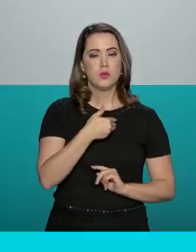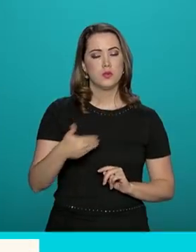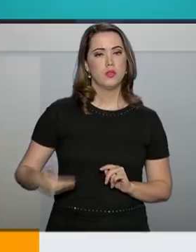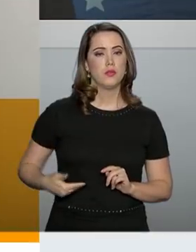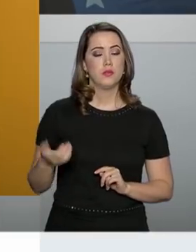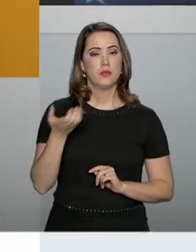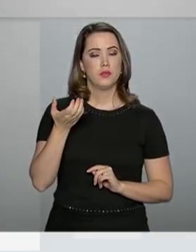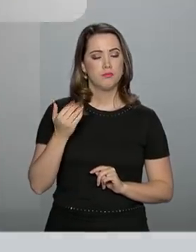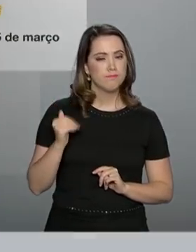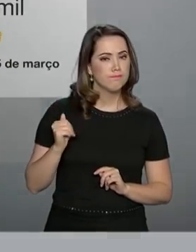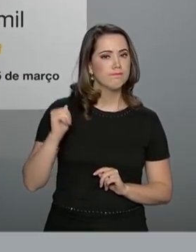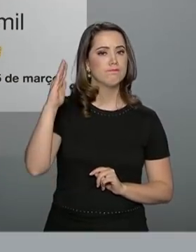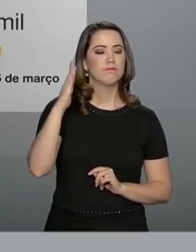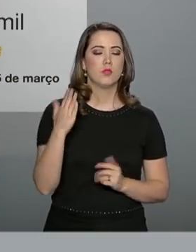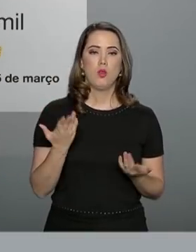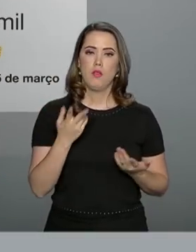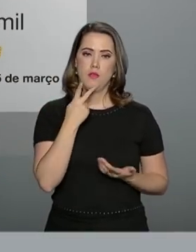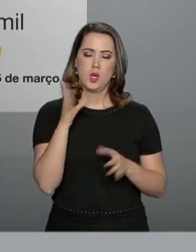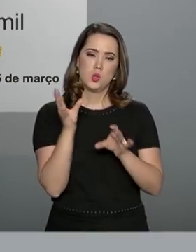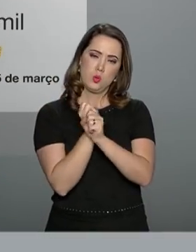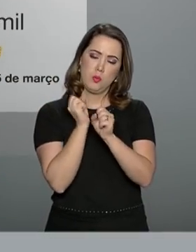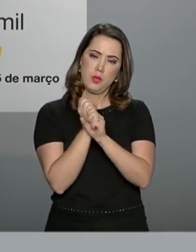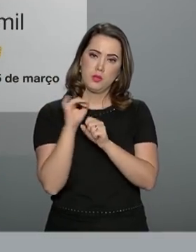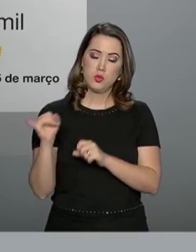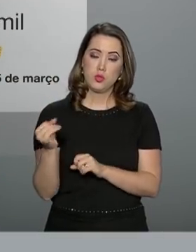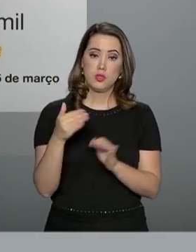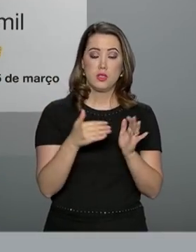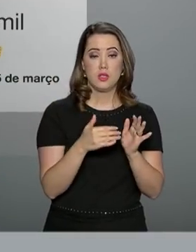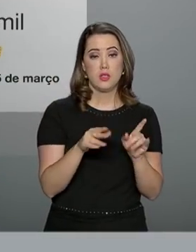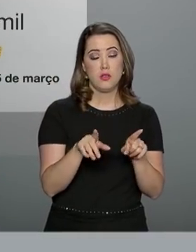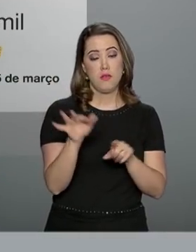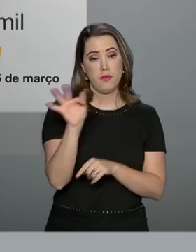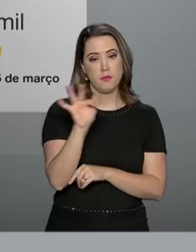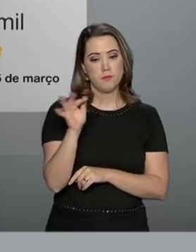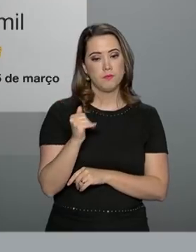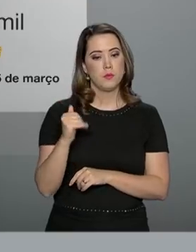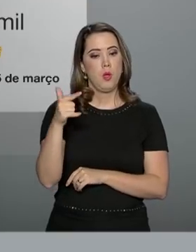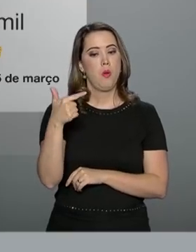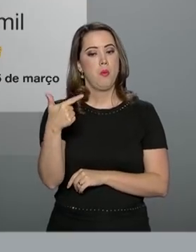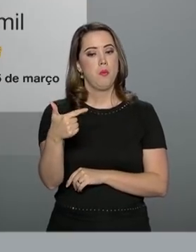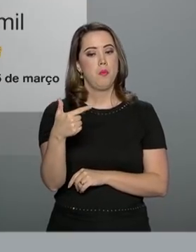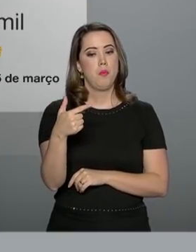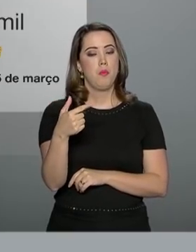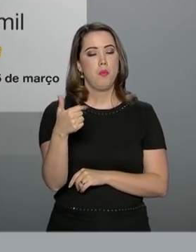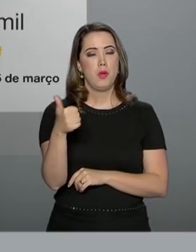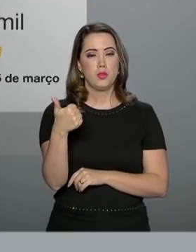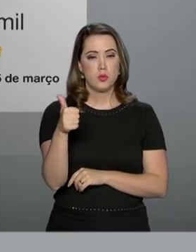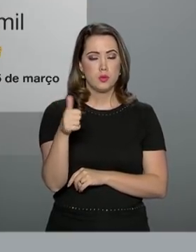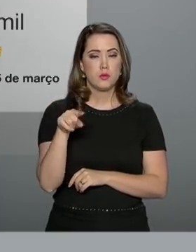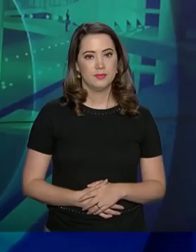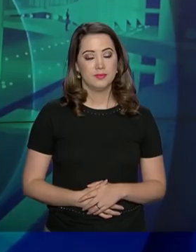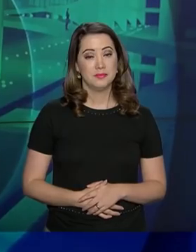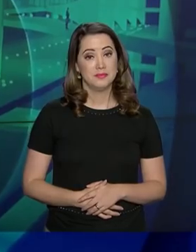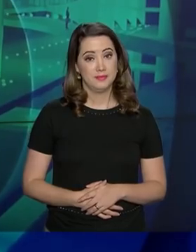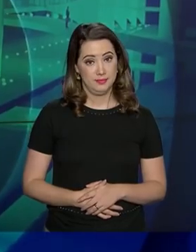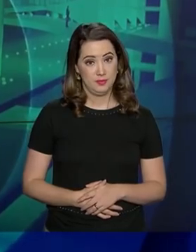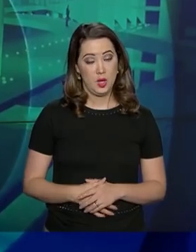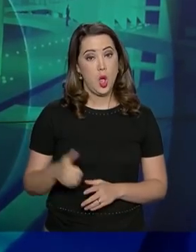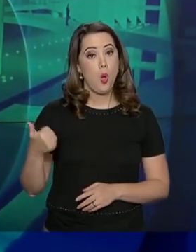mais. Segundo o presidente, somando os meses de janeiro e fevereiro, já são mais de 211 mil novos empregos.